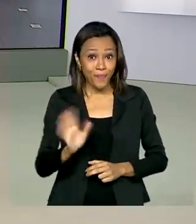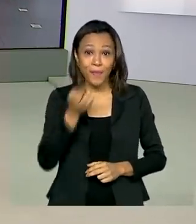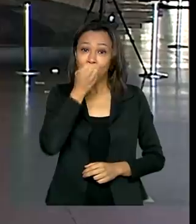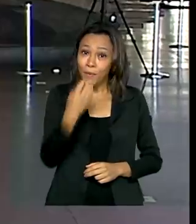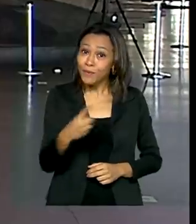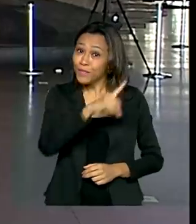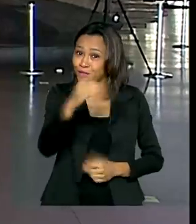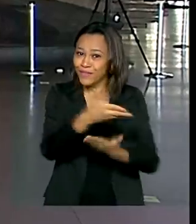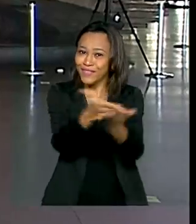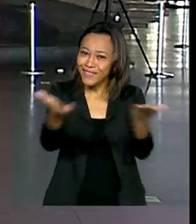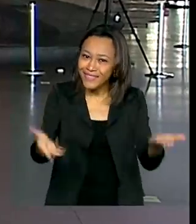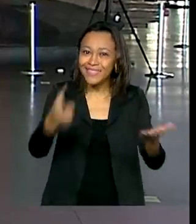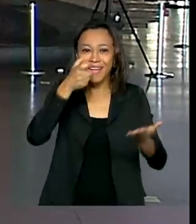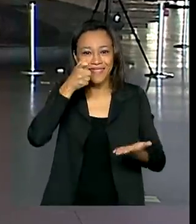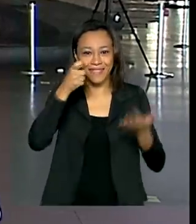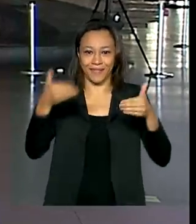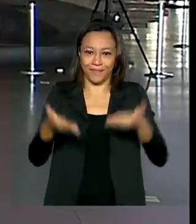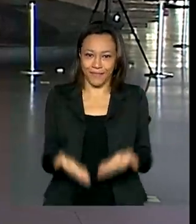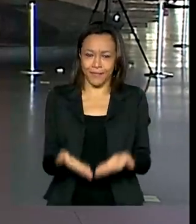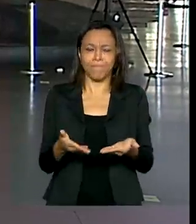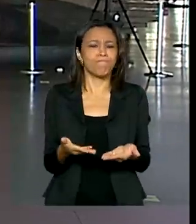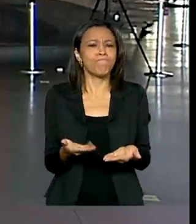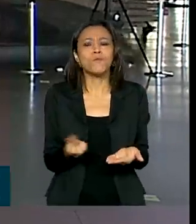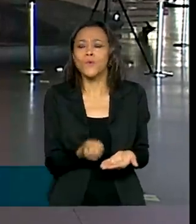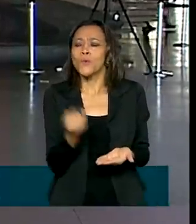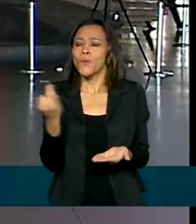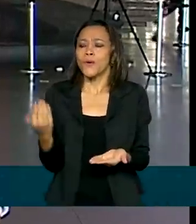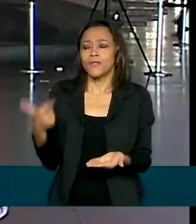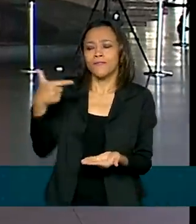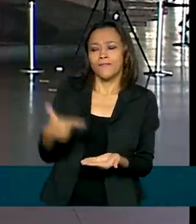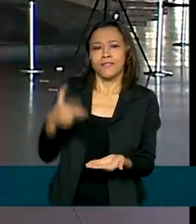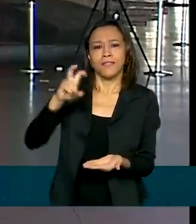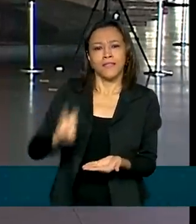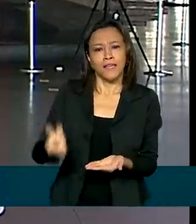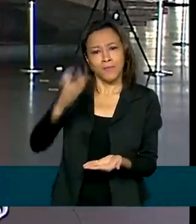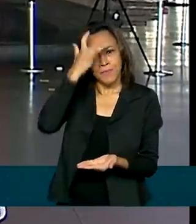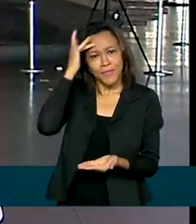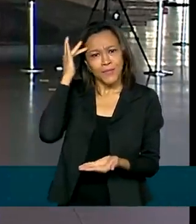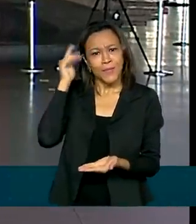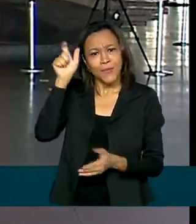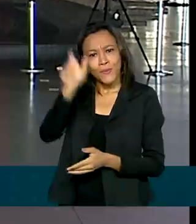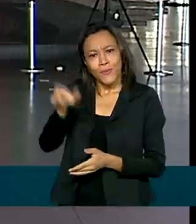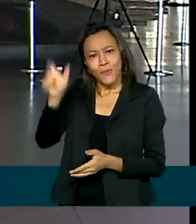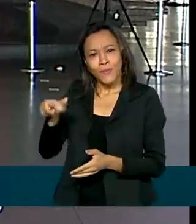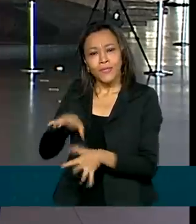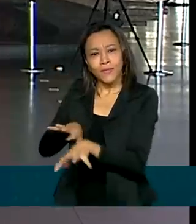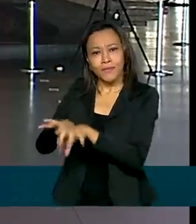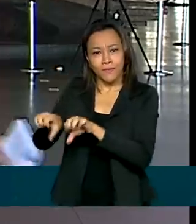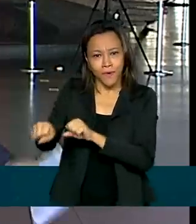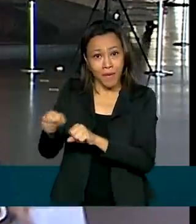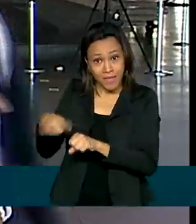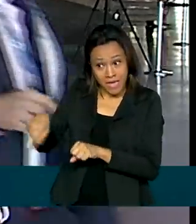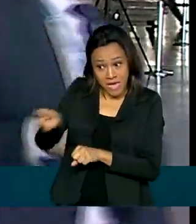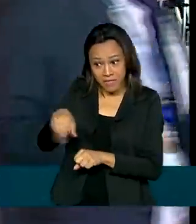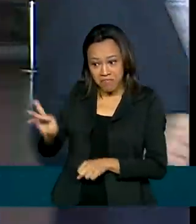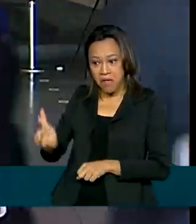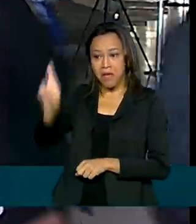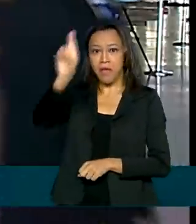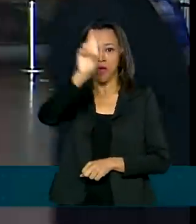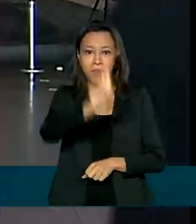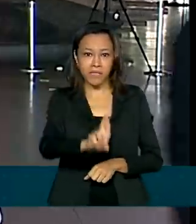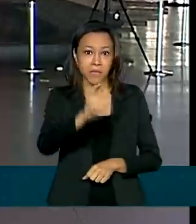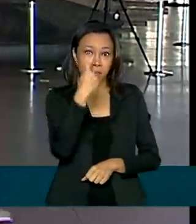bom dia a você e também para quem está conosco. Olha, são 27 novos diplomatas que agora vão representar os interesses do